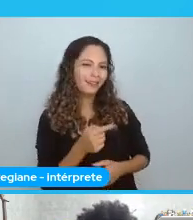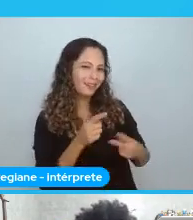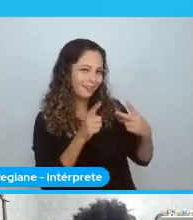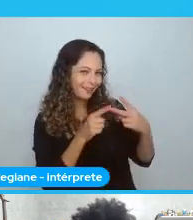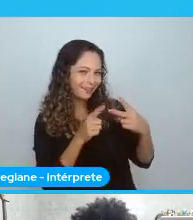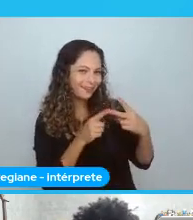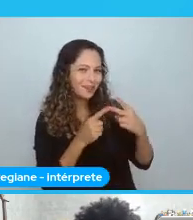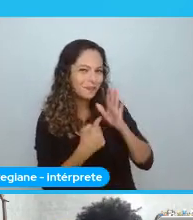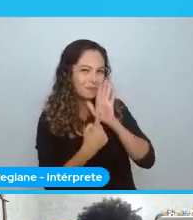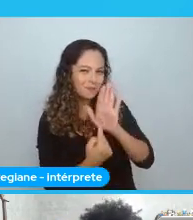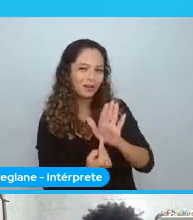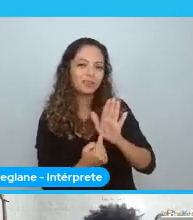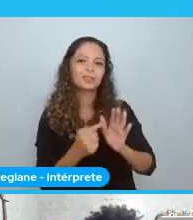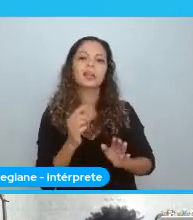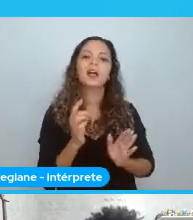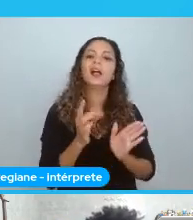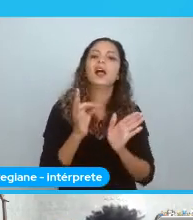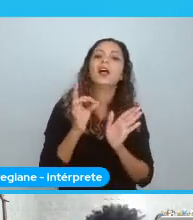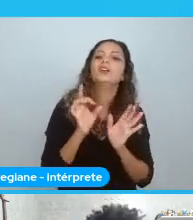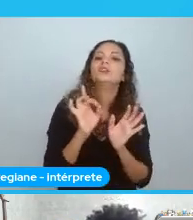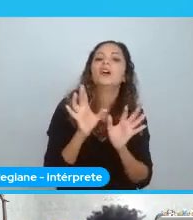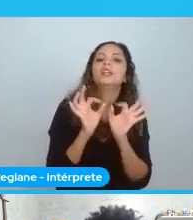Isso. Precisa acontecer.